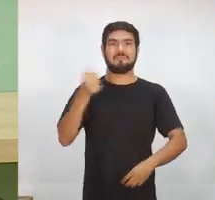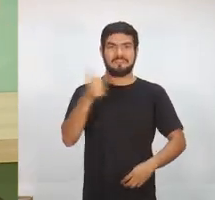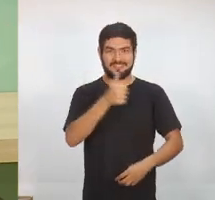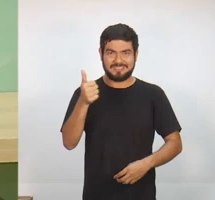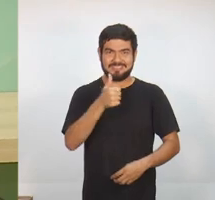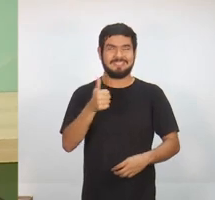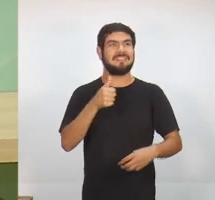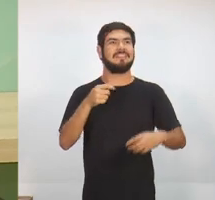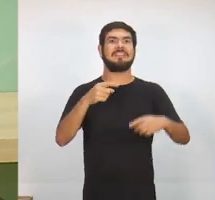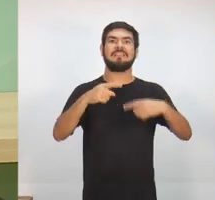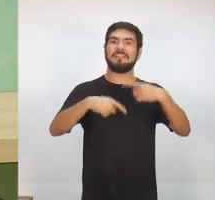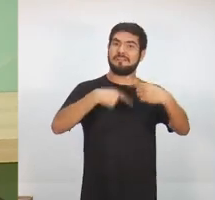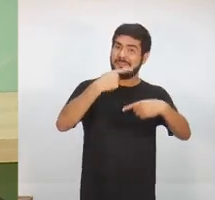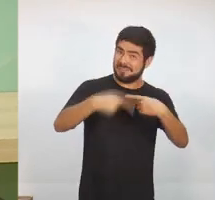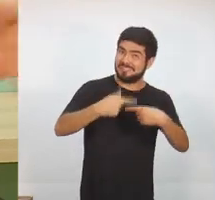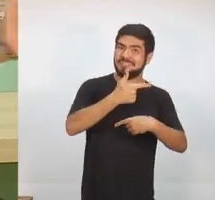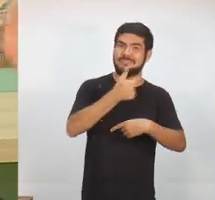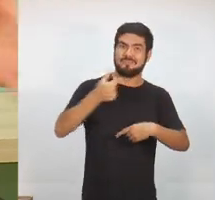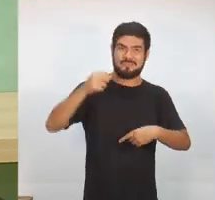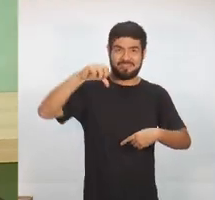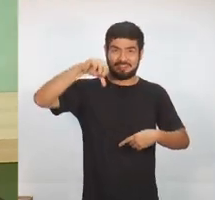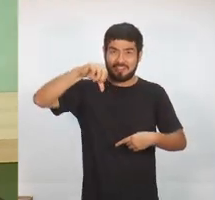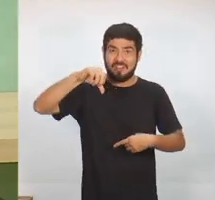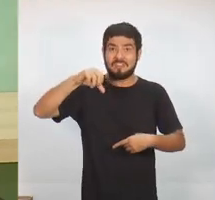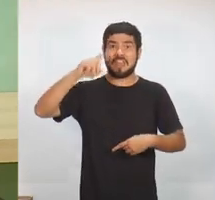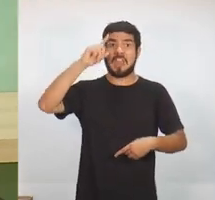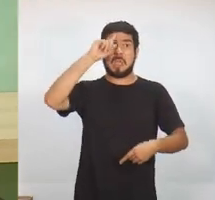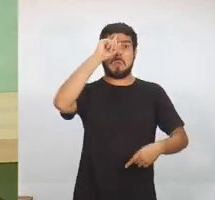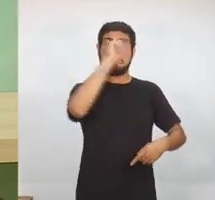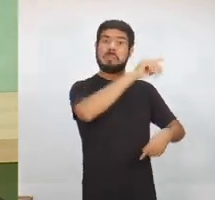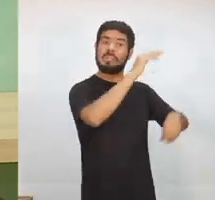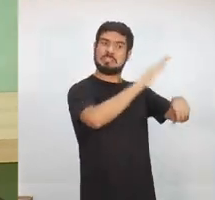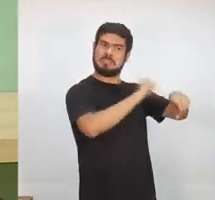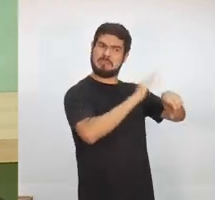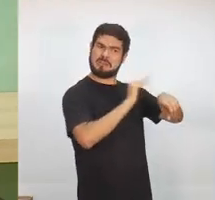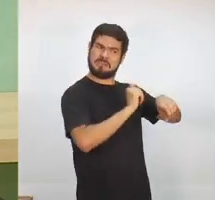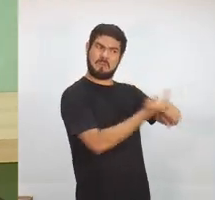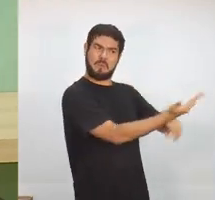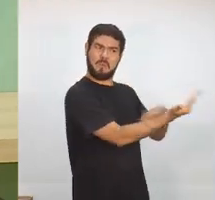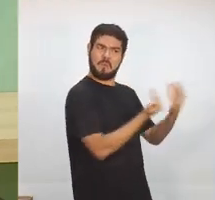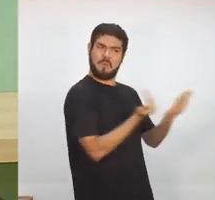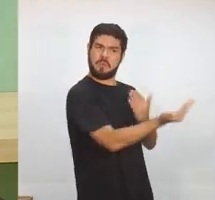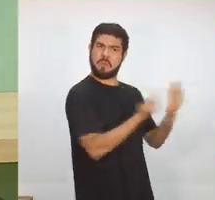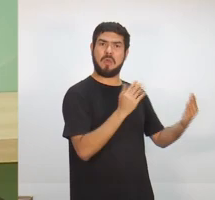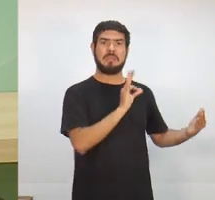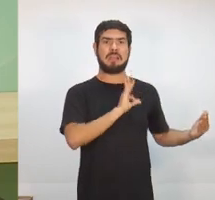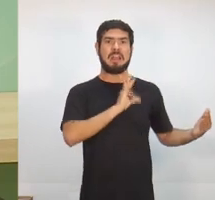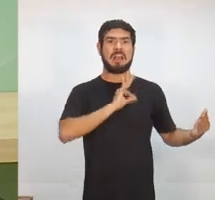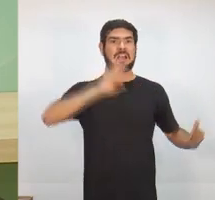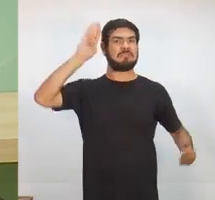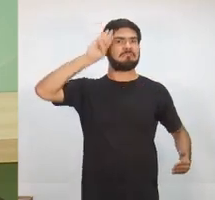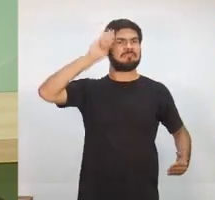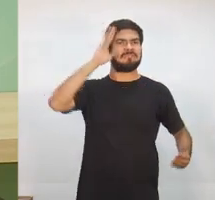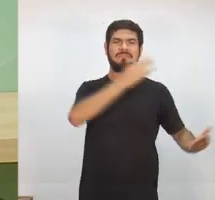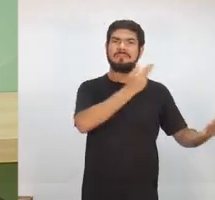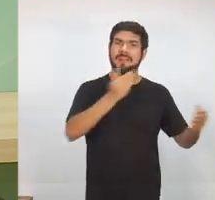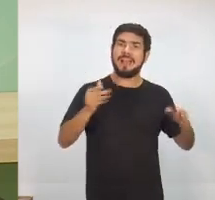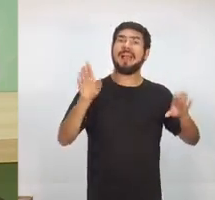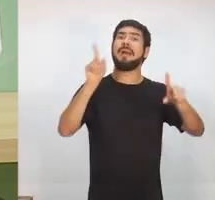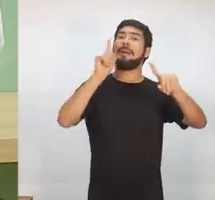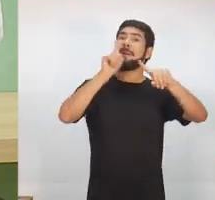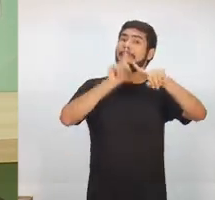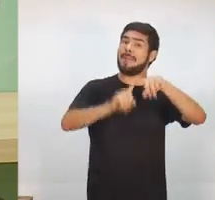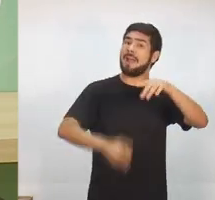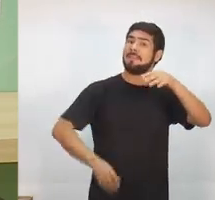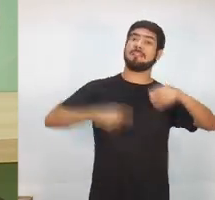concursados para delegados e policiais, eu mandei chamar todos aqueles. Coloquei defensores públicos em todo o Estado do Amazonas